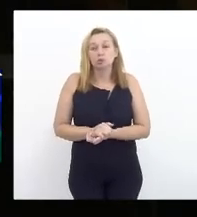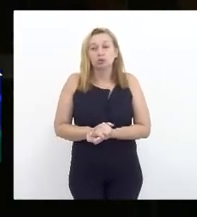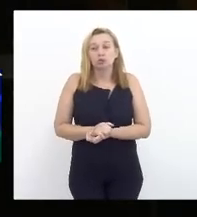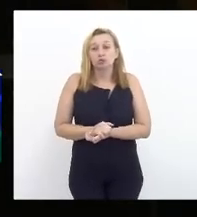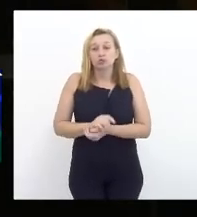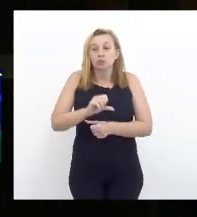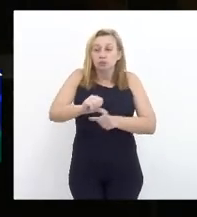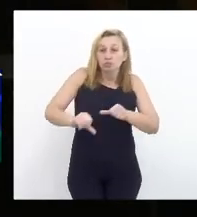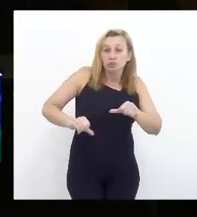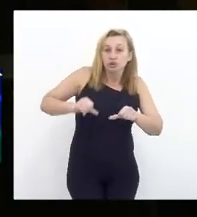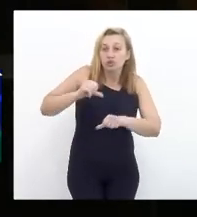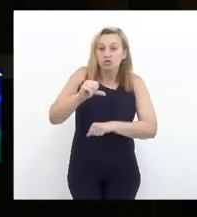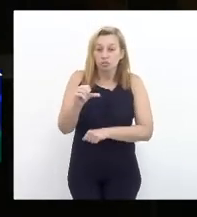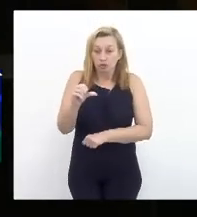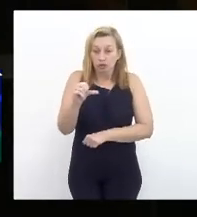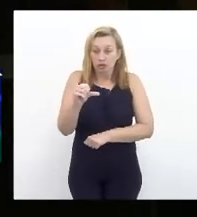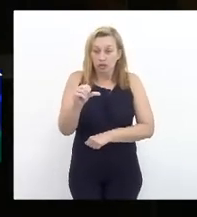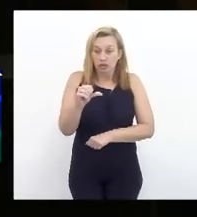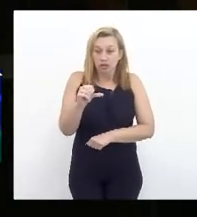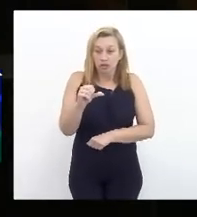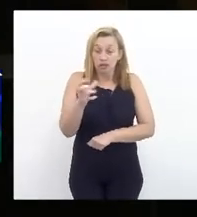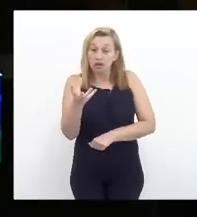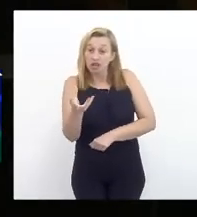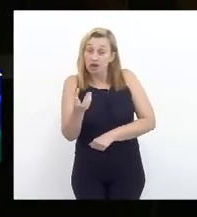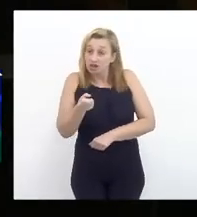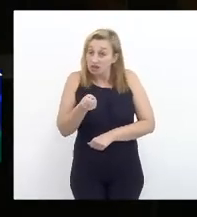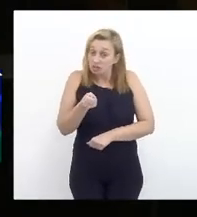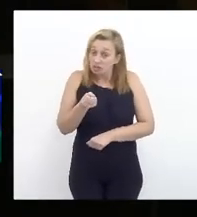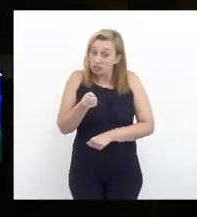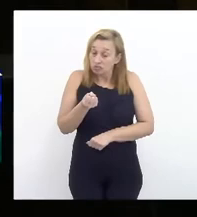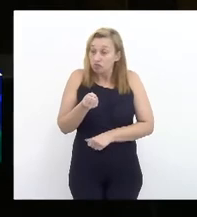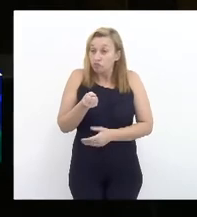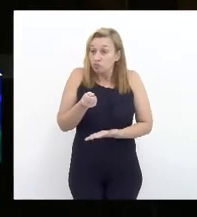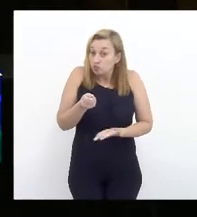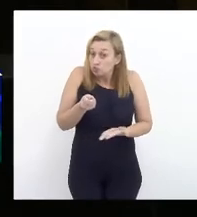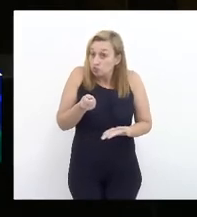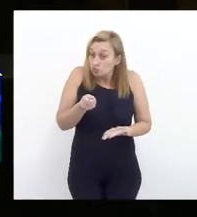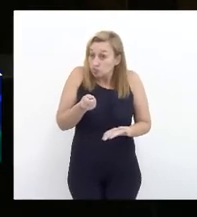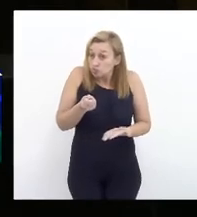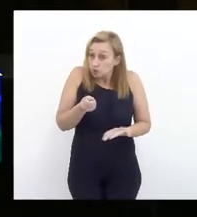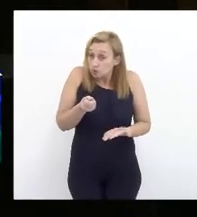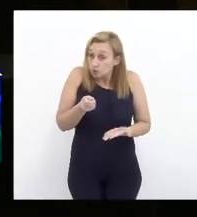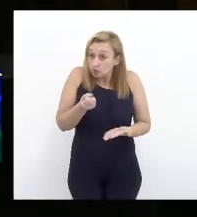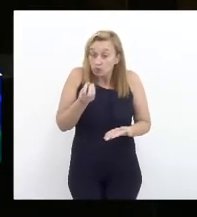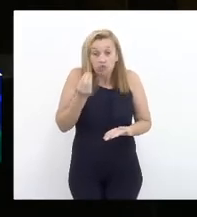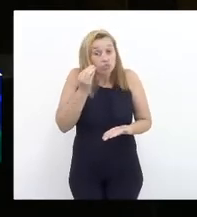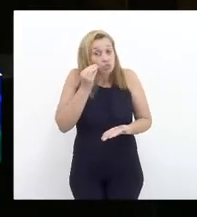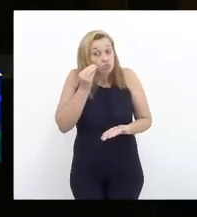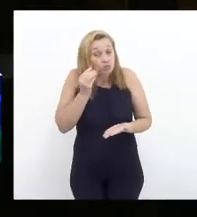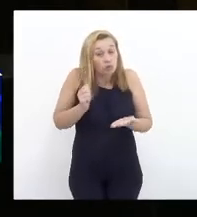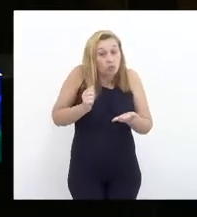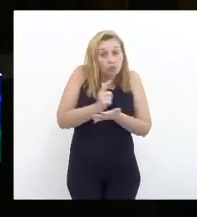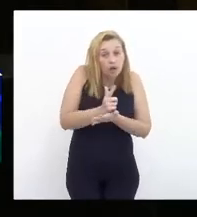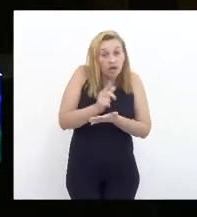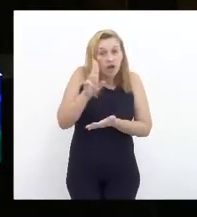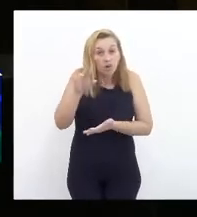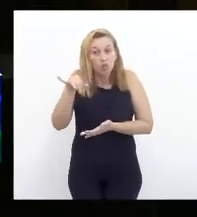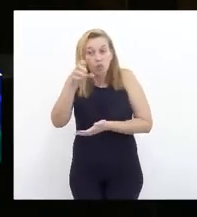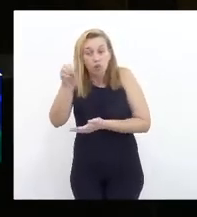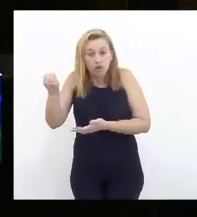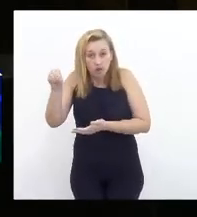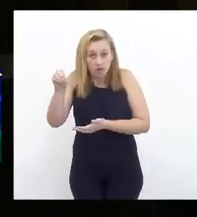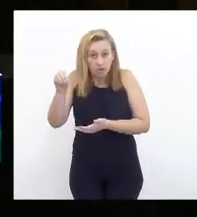transformar isso em recebíveis e tentar pagar a União através desses